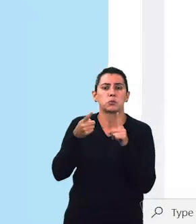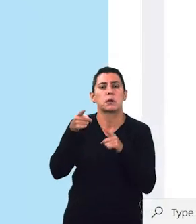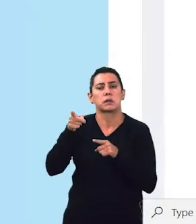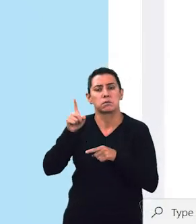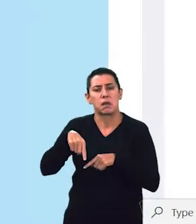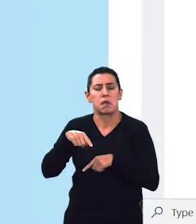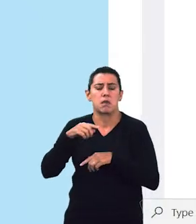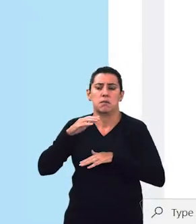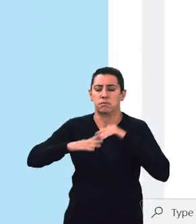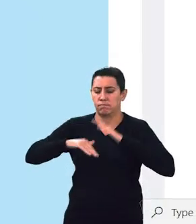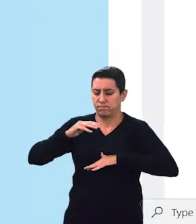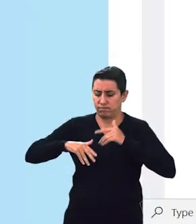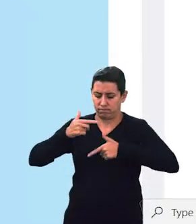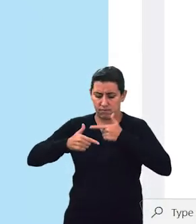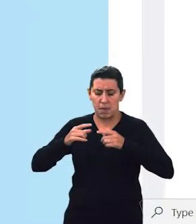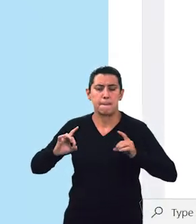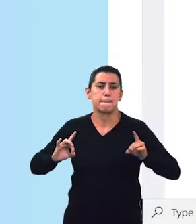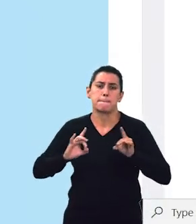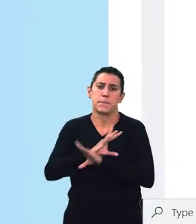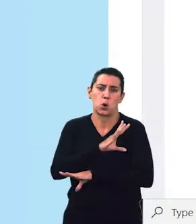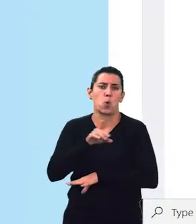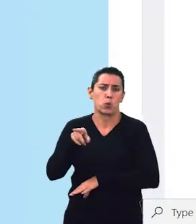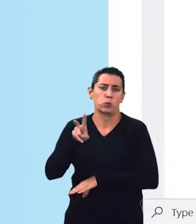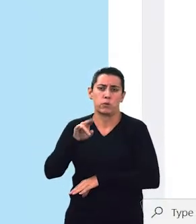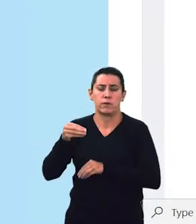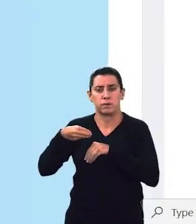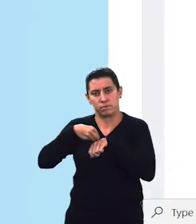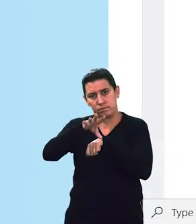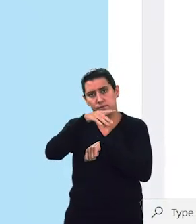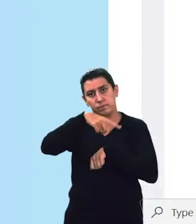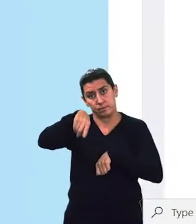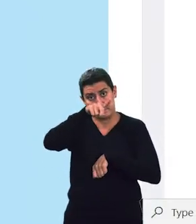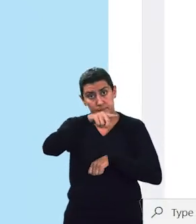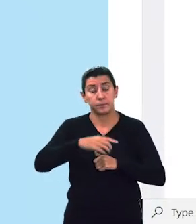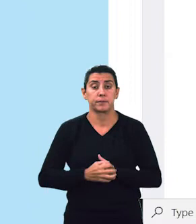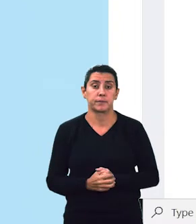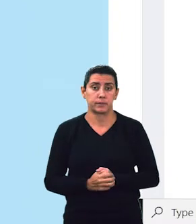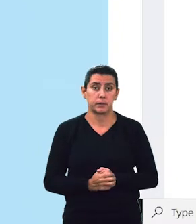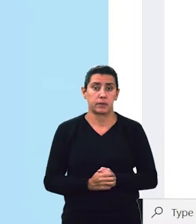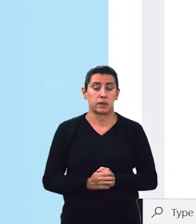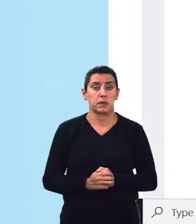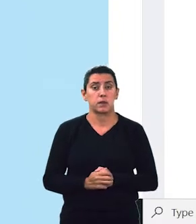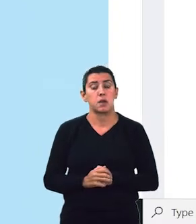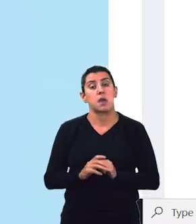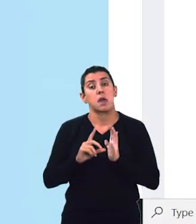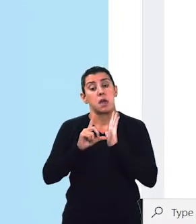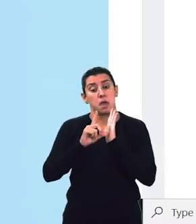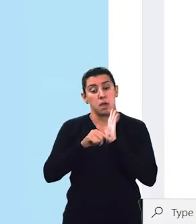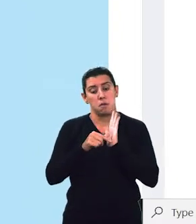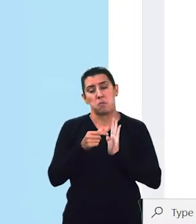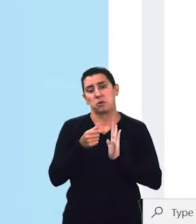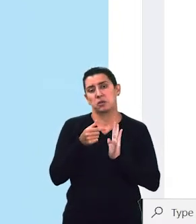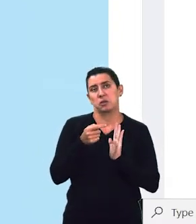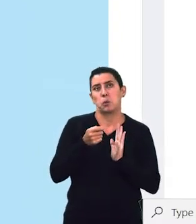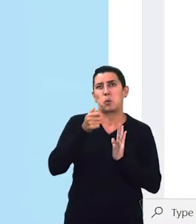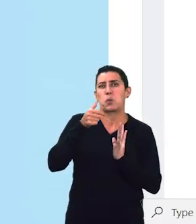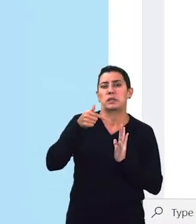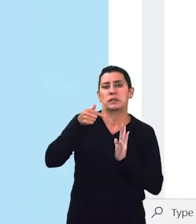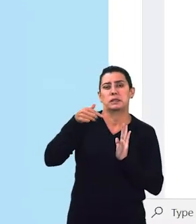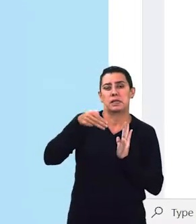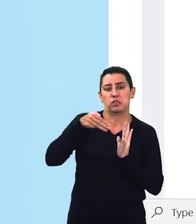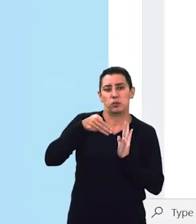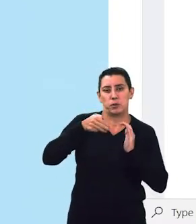e eu vou trocar a aba aqui para mostrar o resultado. Bom, após 6 minutos, quase 7 minutos de treinamento,